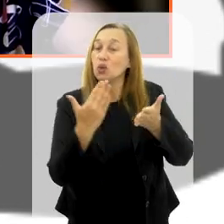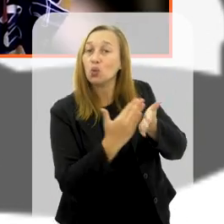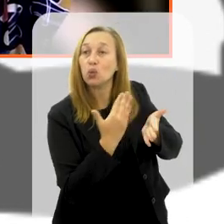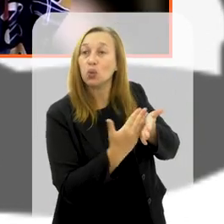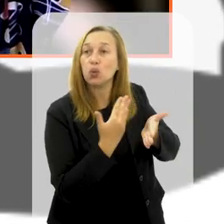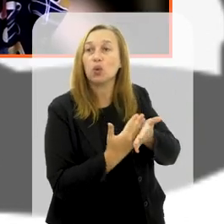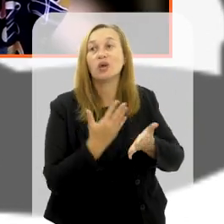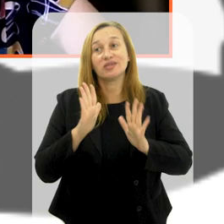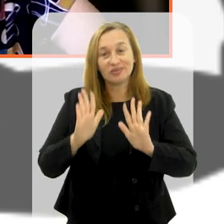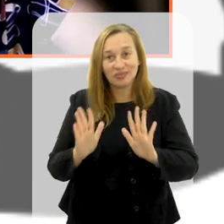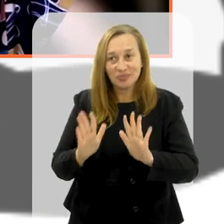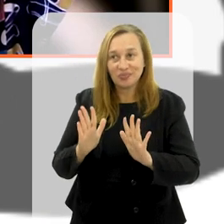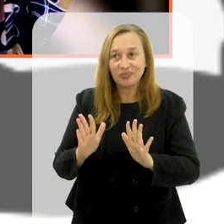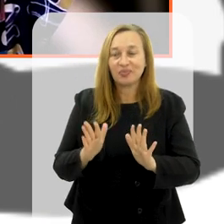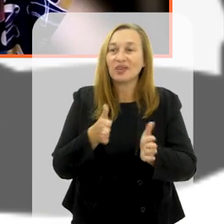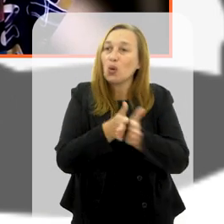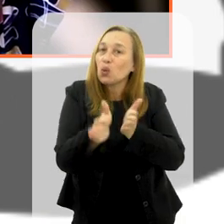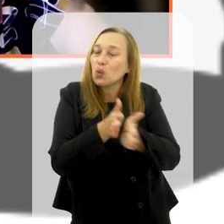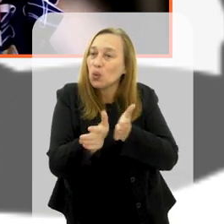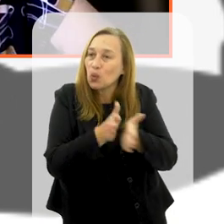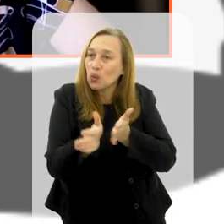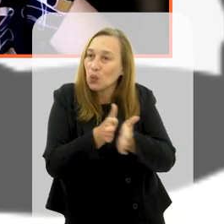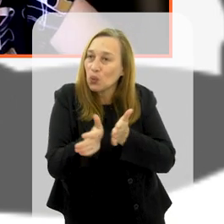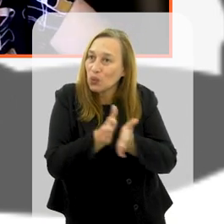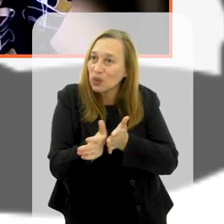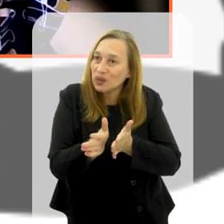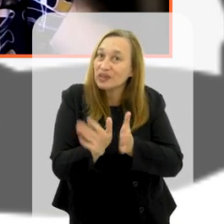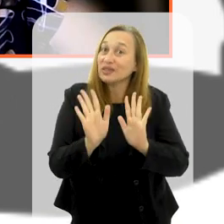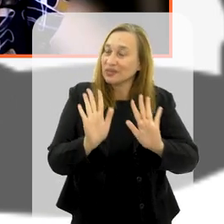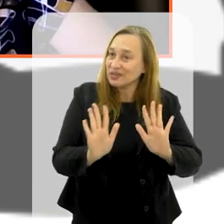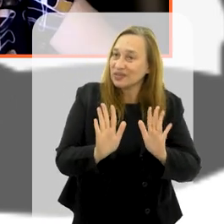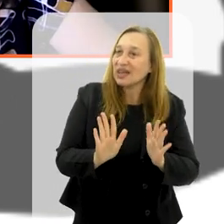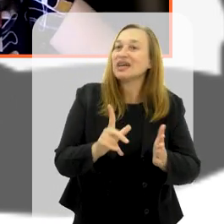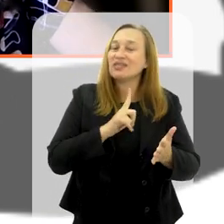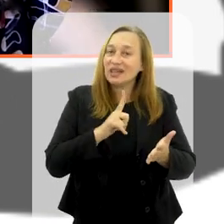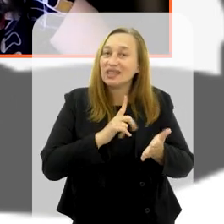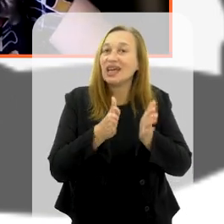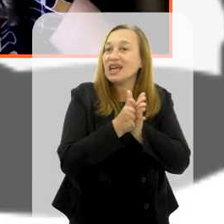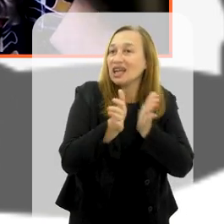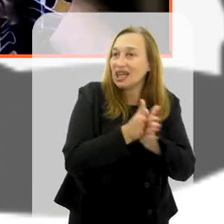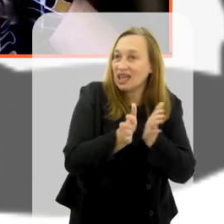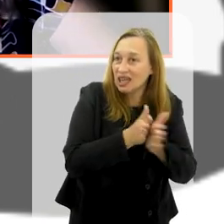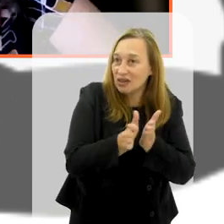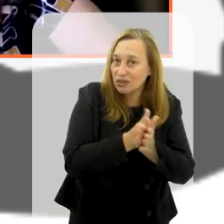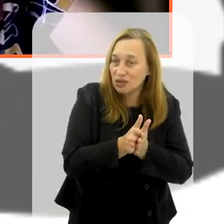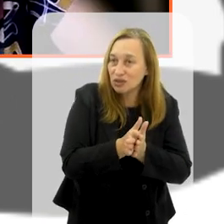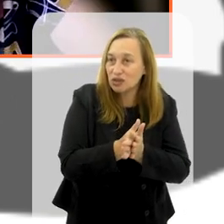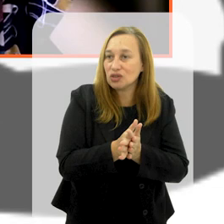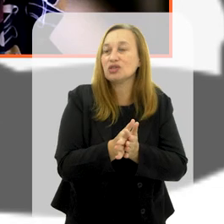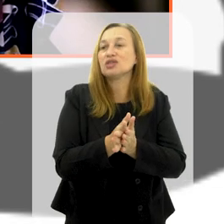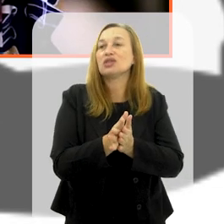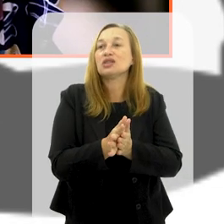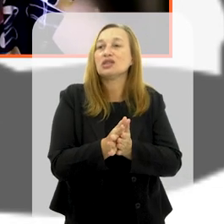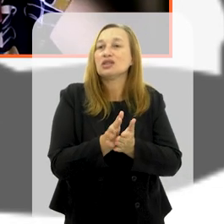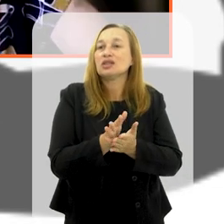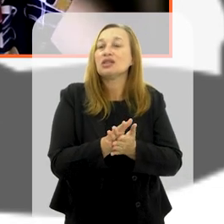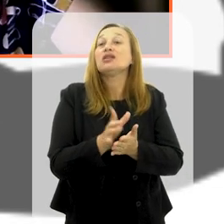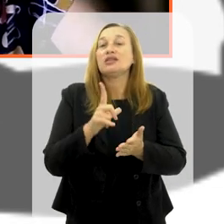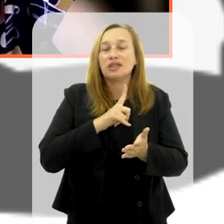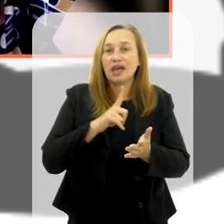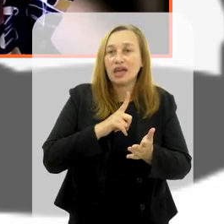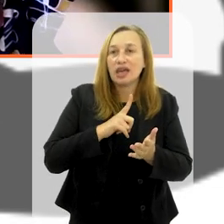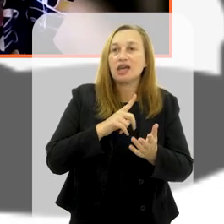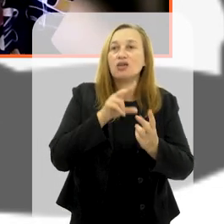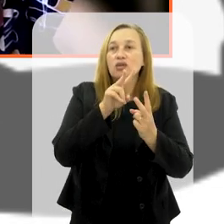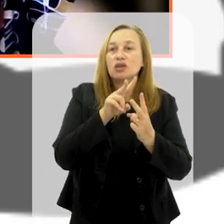Conta isso para a gente. Está em vias de impressão, vamos ter exemplares físicos para distribuir, mas ele está totalmente